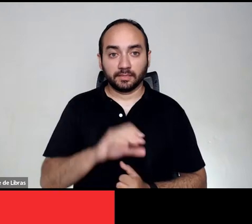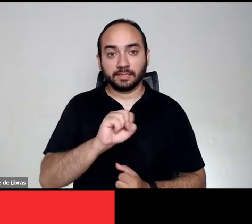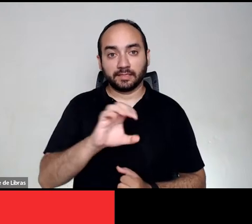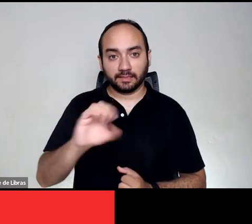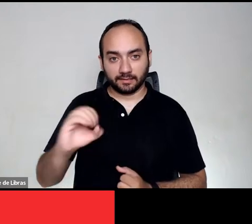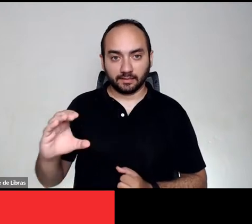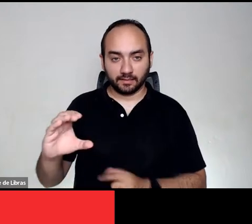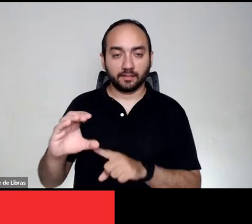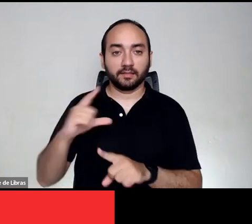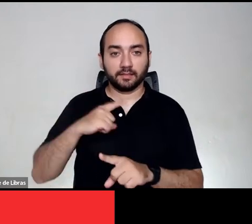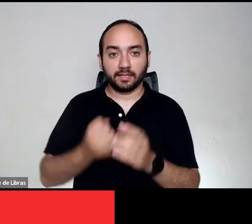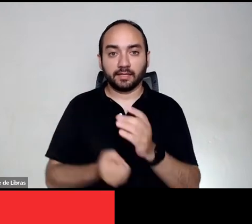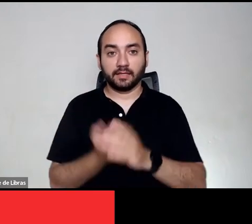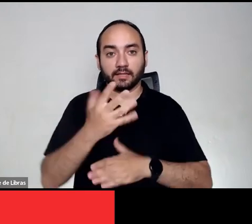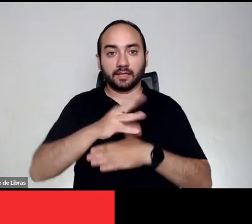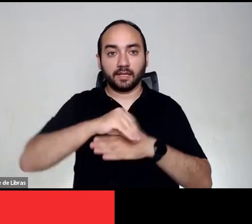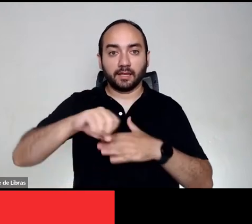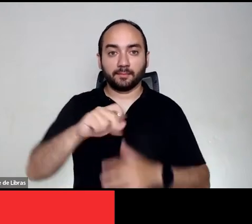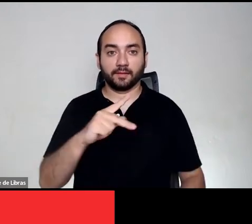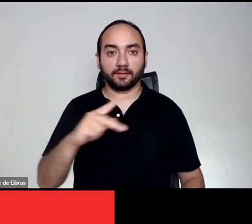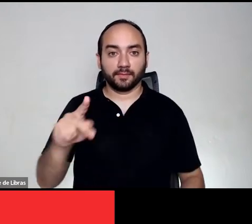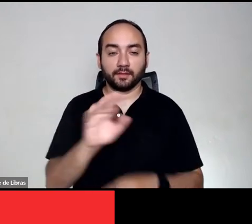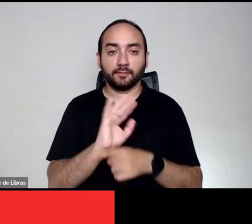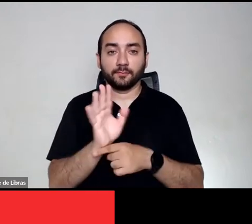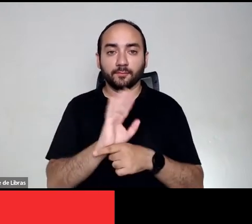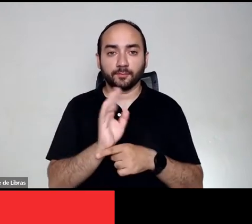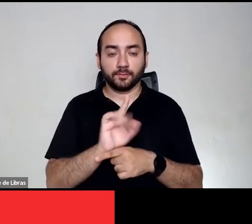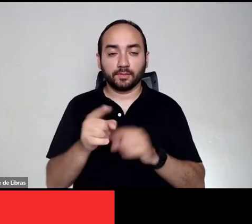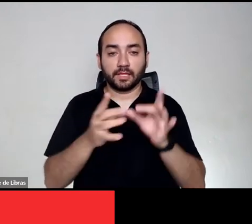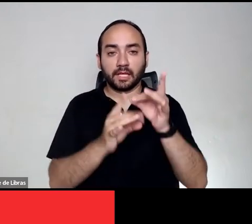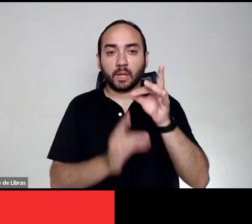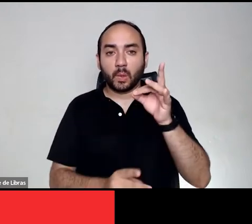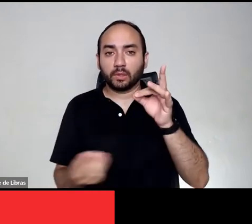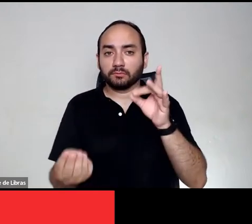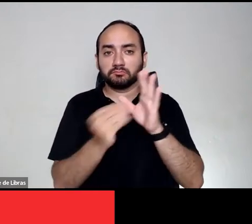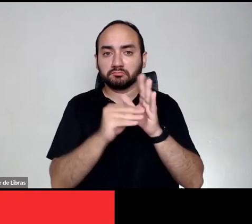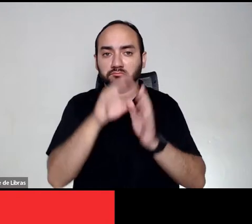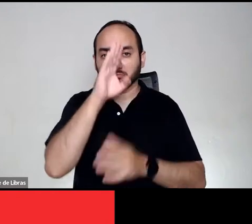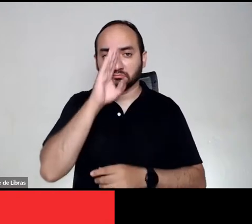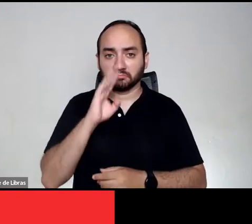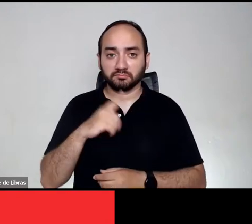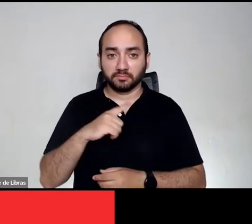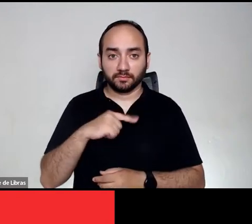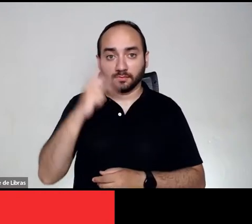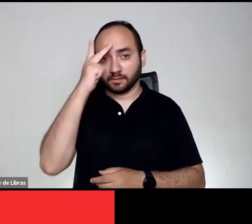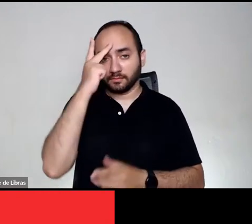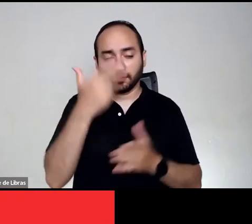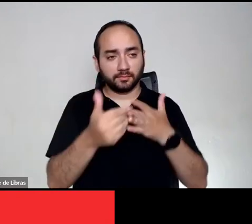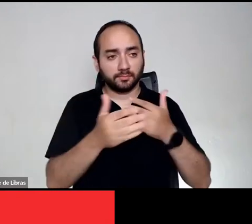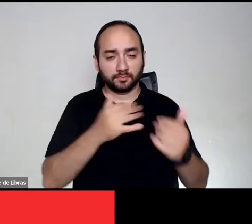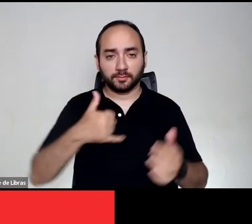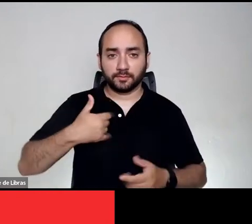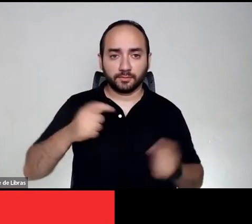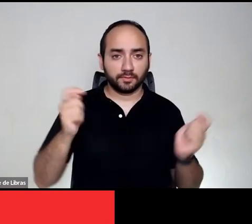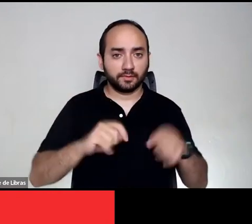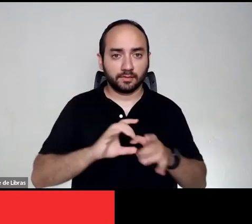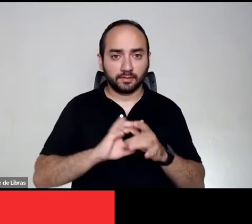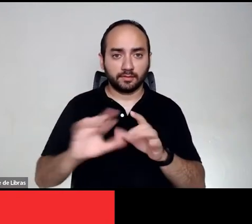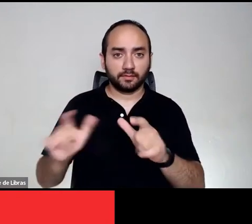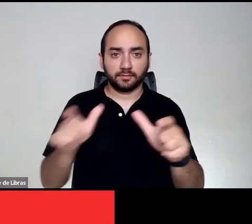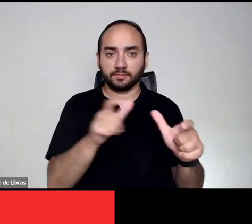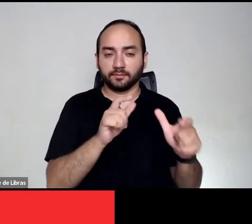desenvolvido um aplicativo de vídeo para colocar conteúdos disponíveis gratuitamente para todas as pessoas, em qualquer lugar.